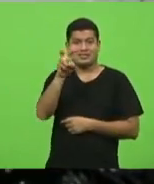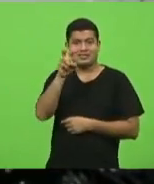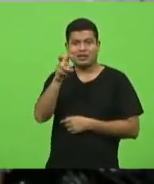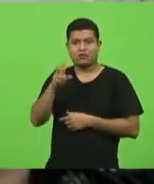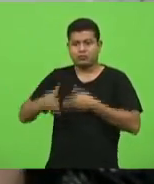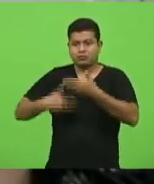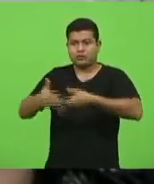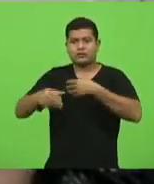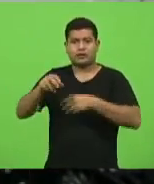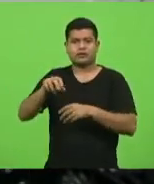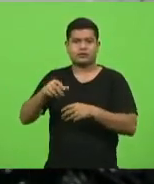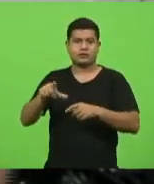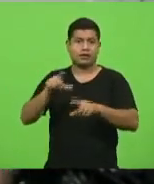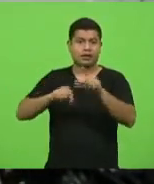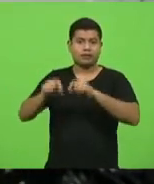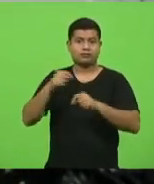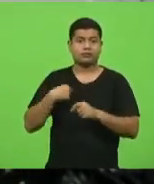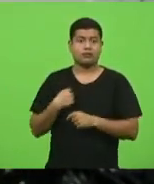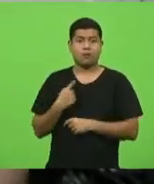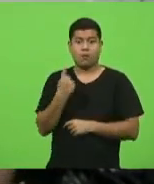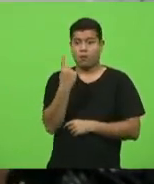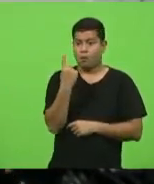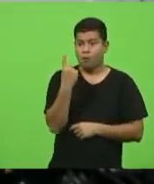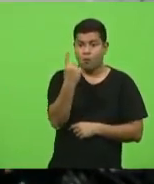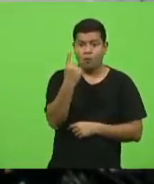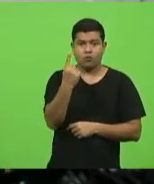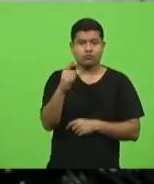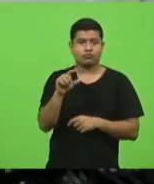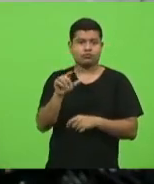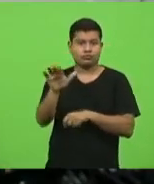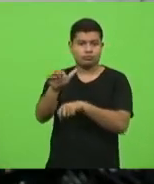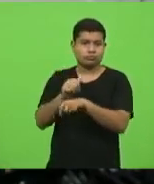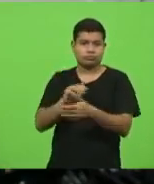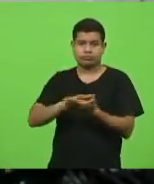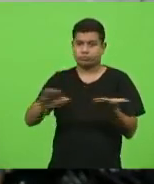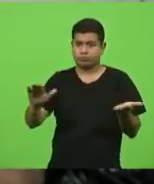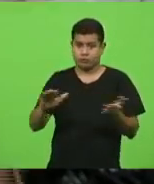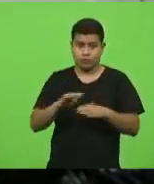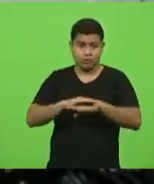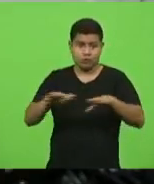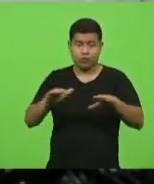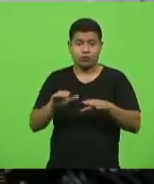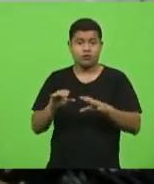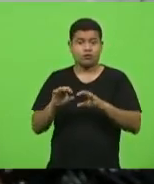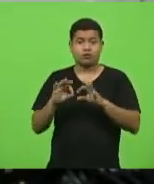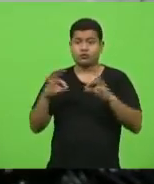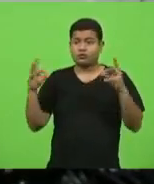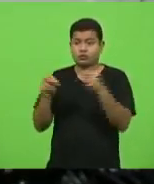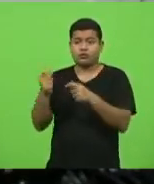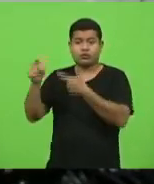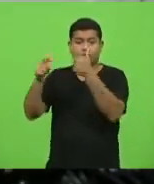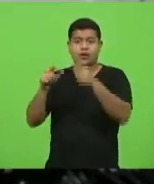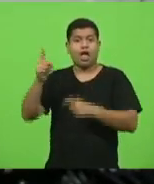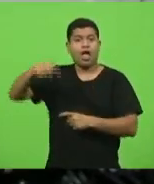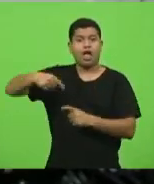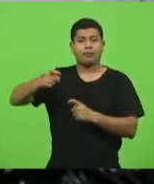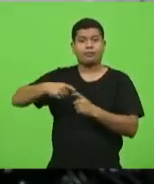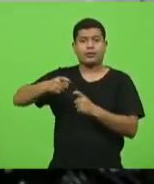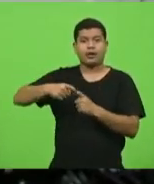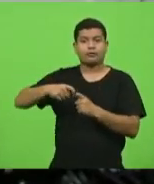enfermeiro. Um enfermeiro. O restante são médicos que eles não conseguiram contratar.